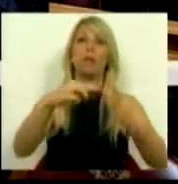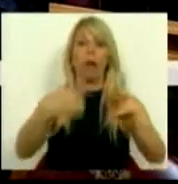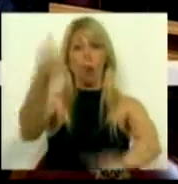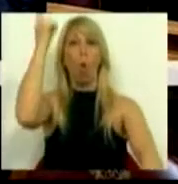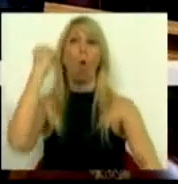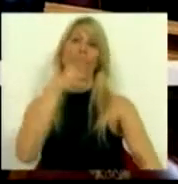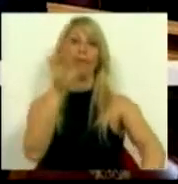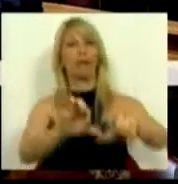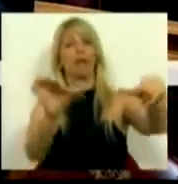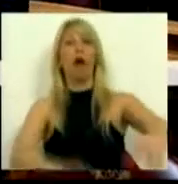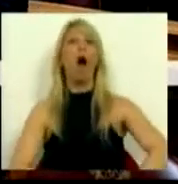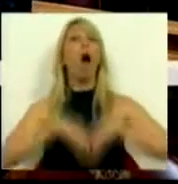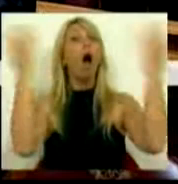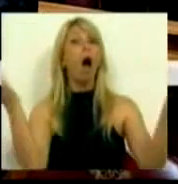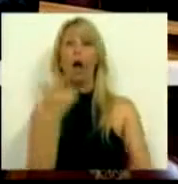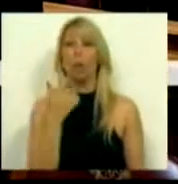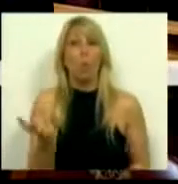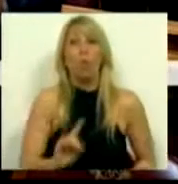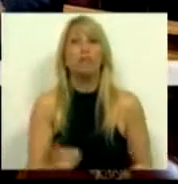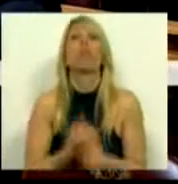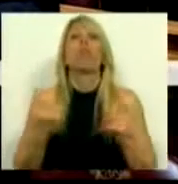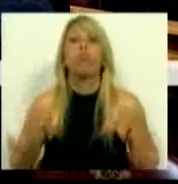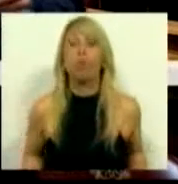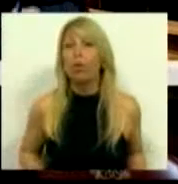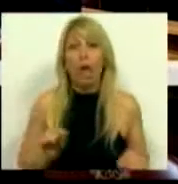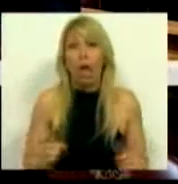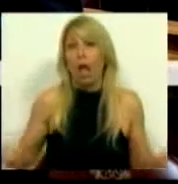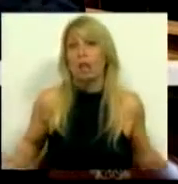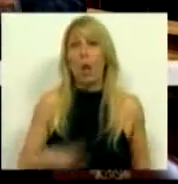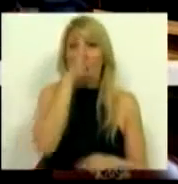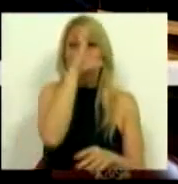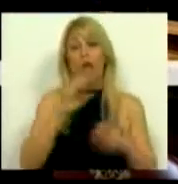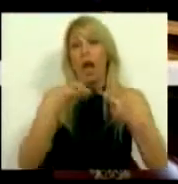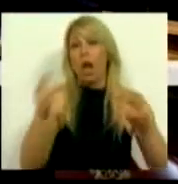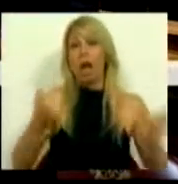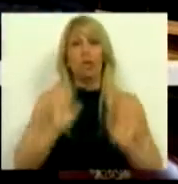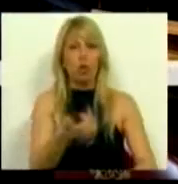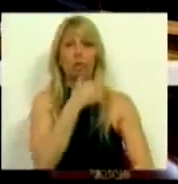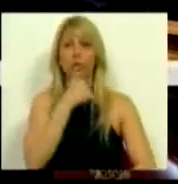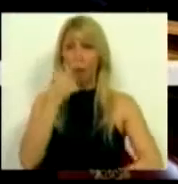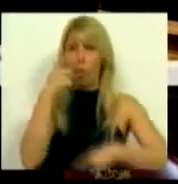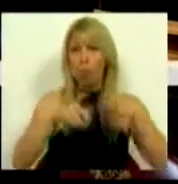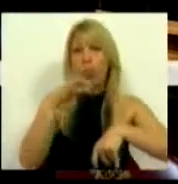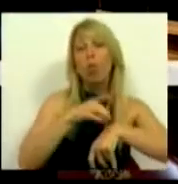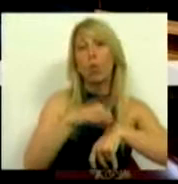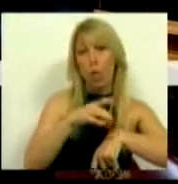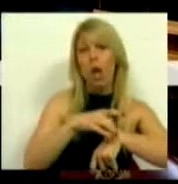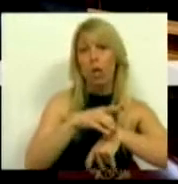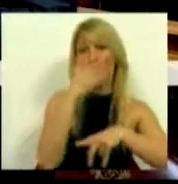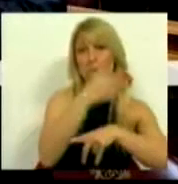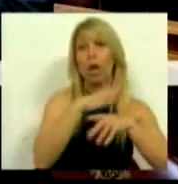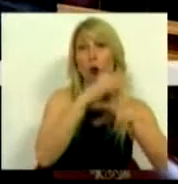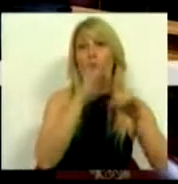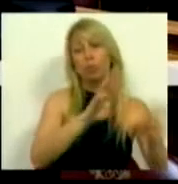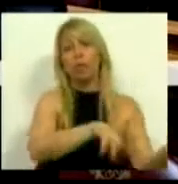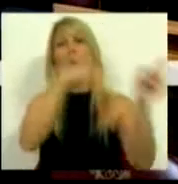declarações, ah, eu também não percebo porque é que isso está assim. O Governo e a Câmara já decidiram que é para os doentes e os utentes irem para o Hospital de Santo